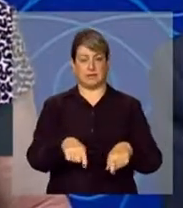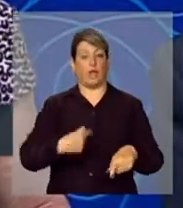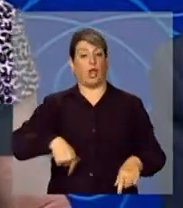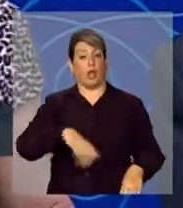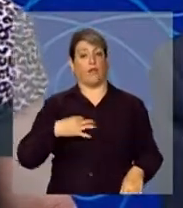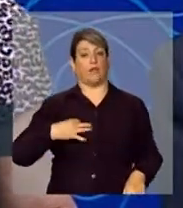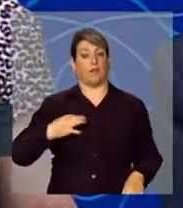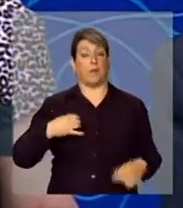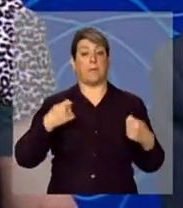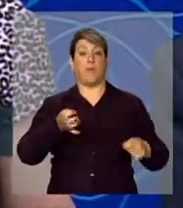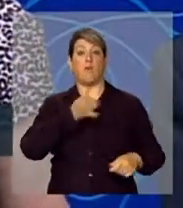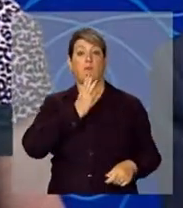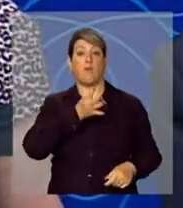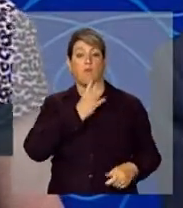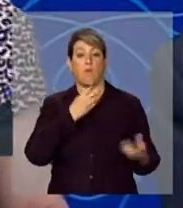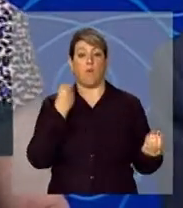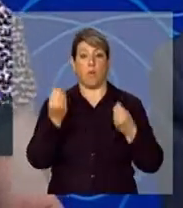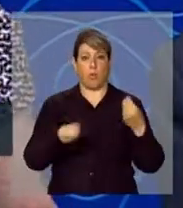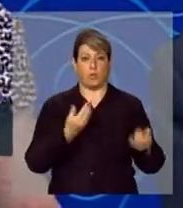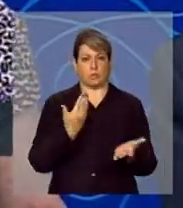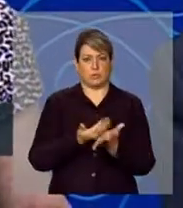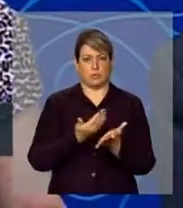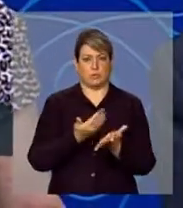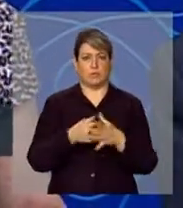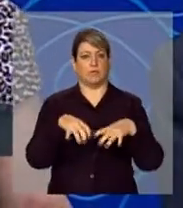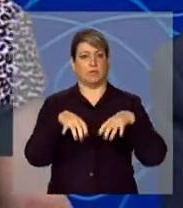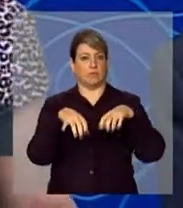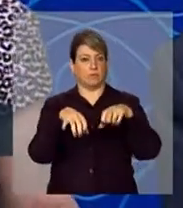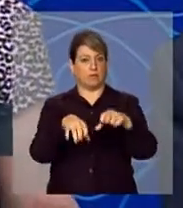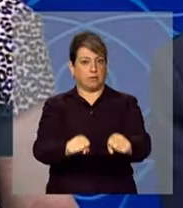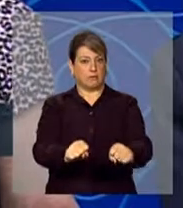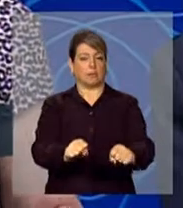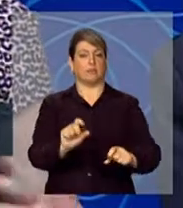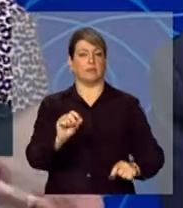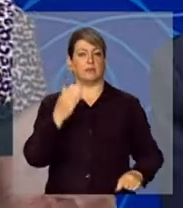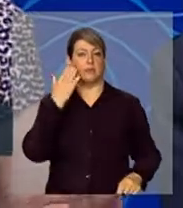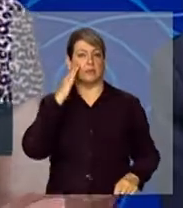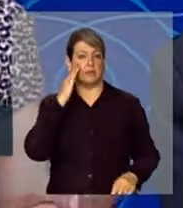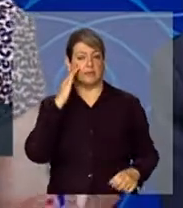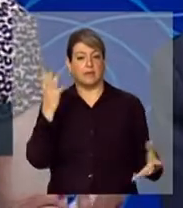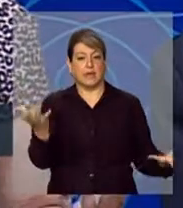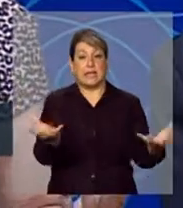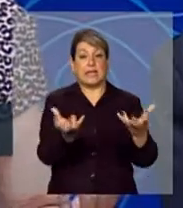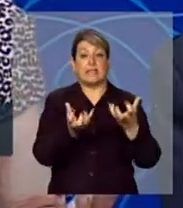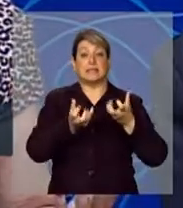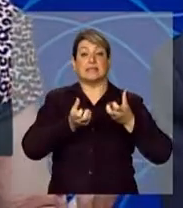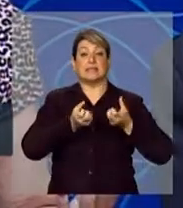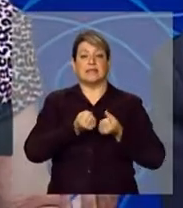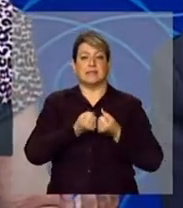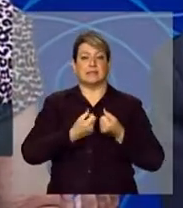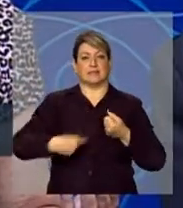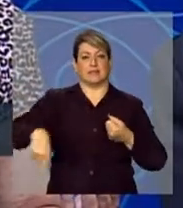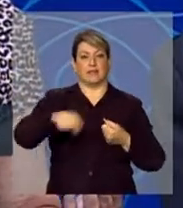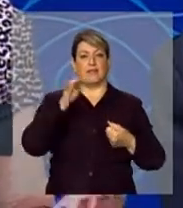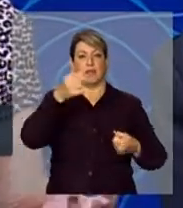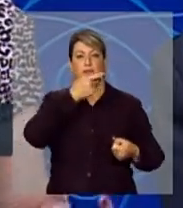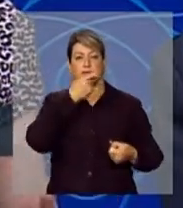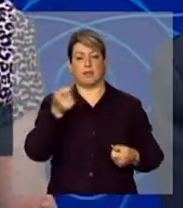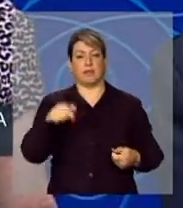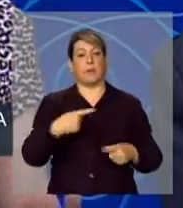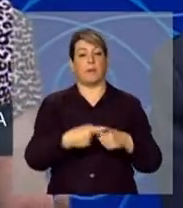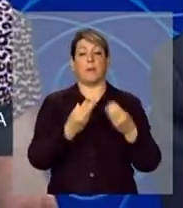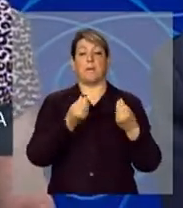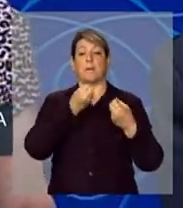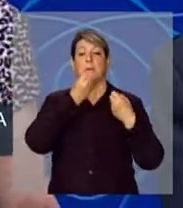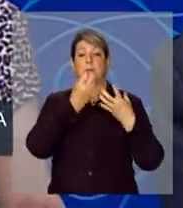voluntários têm que ter muito uma formação, na minha visão, uma formação de acolhimento, porque é muito bom ter